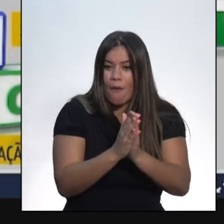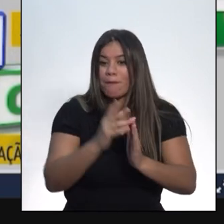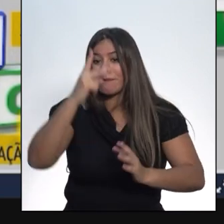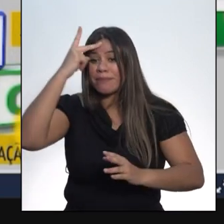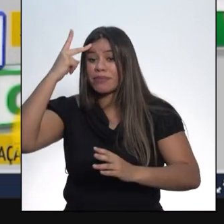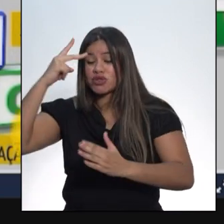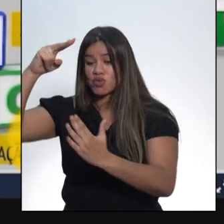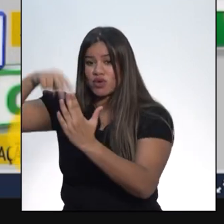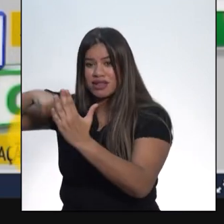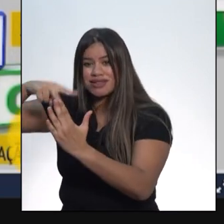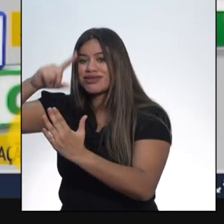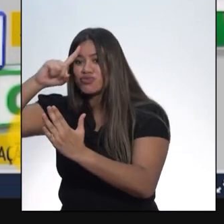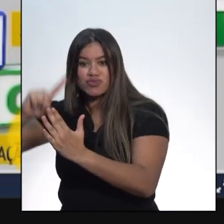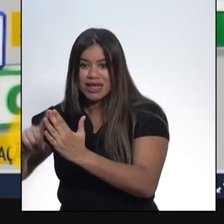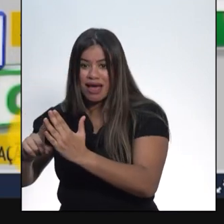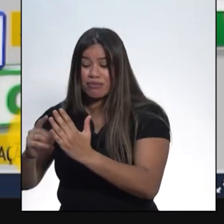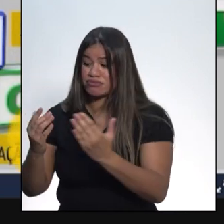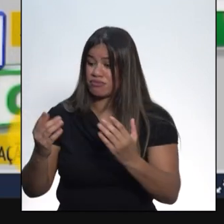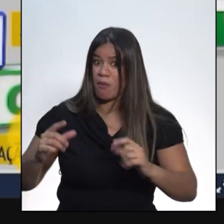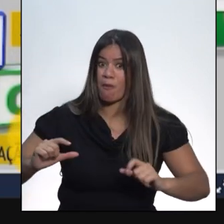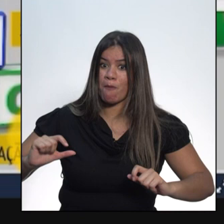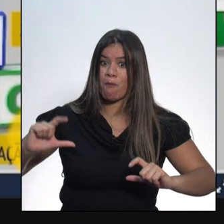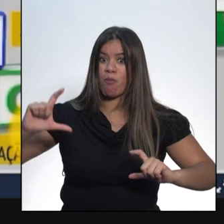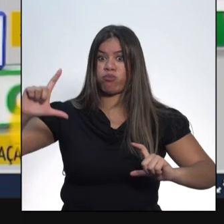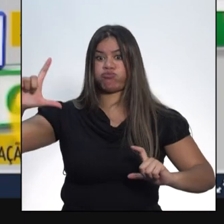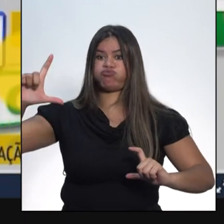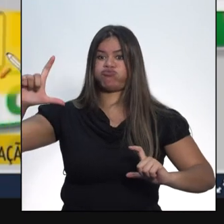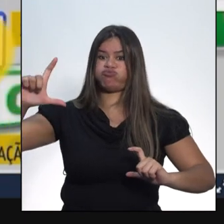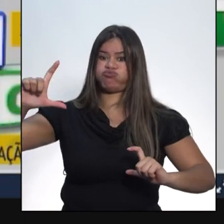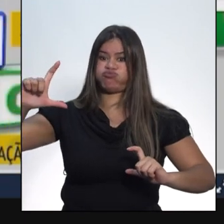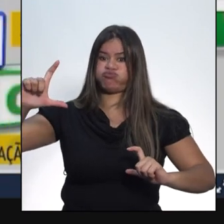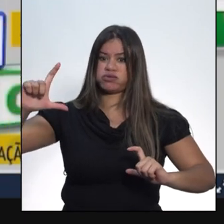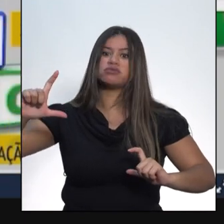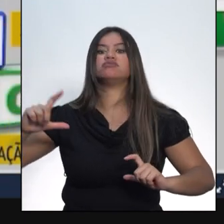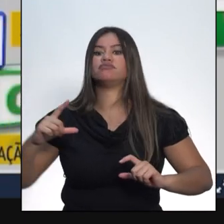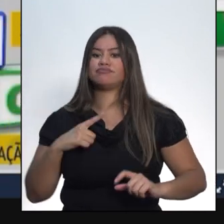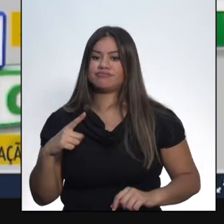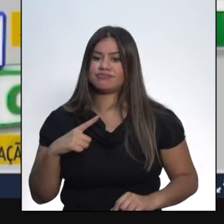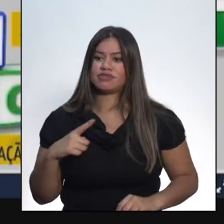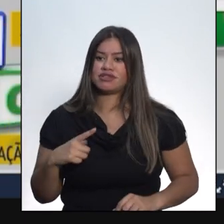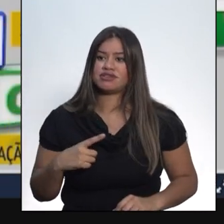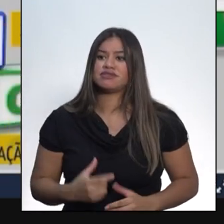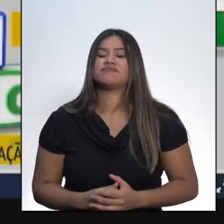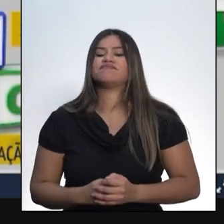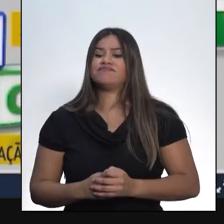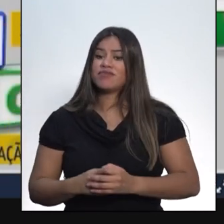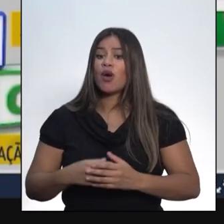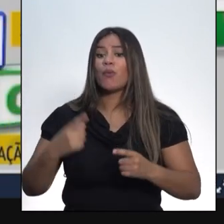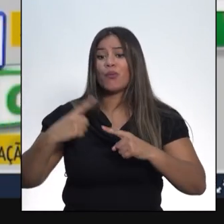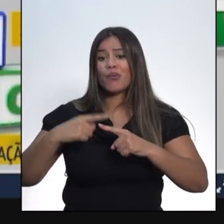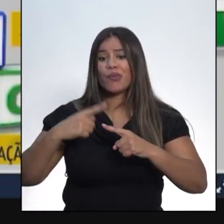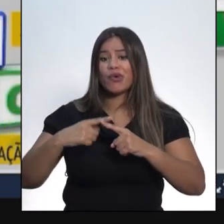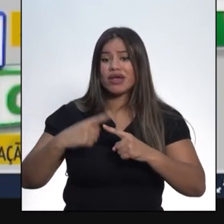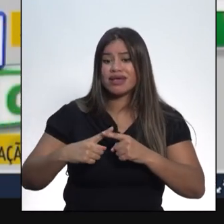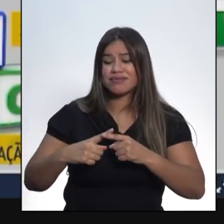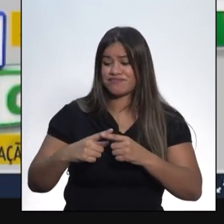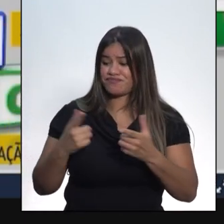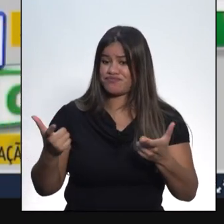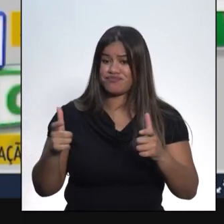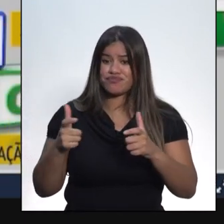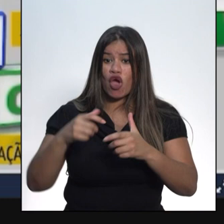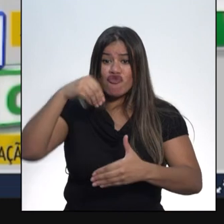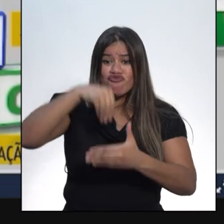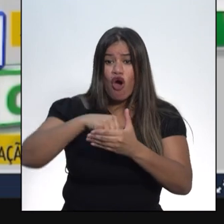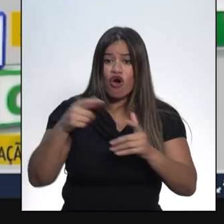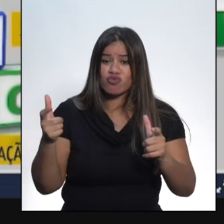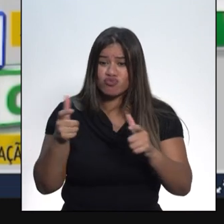primeiras eleições republicanas tiveram um número extremamente baixo de participantes devido à exclusão dos analfabetos, pois a